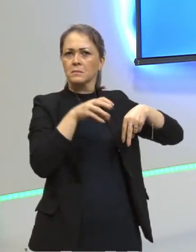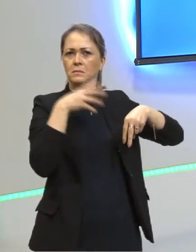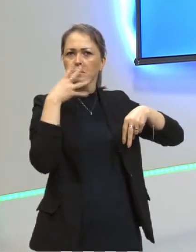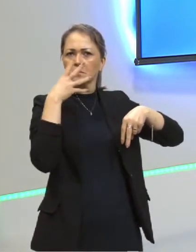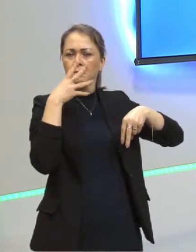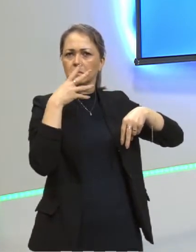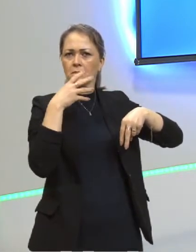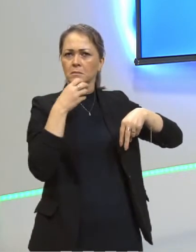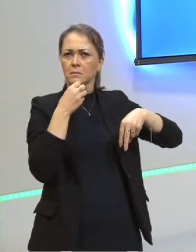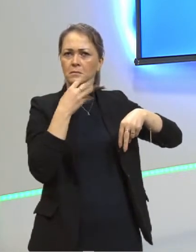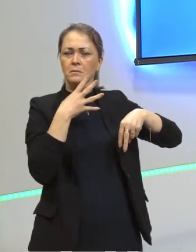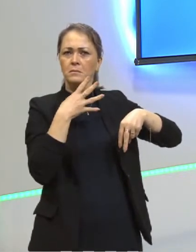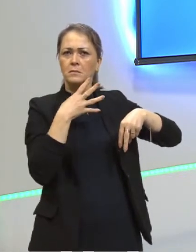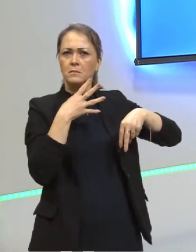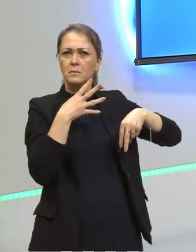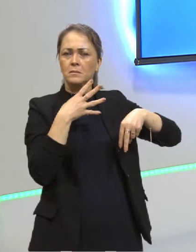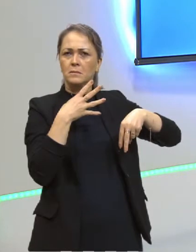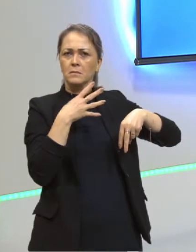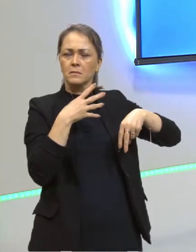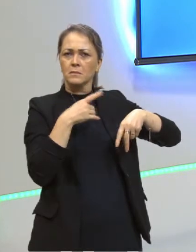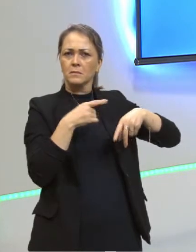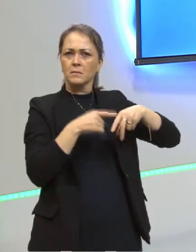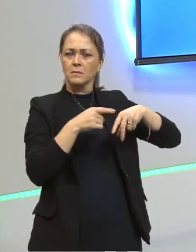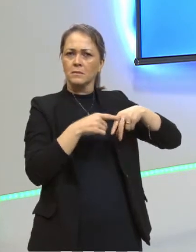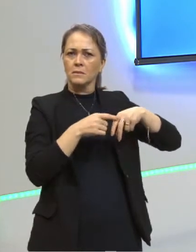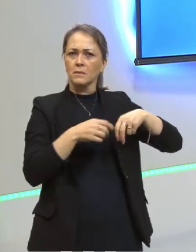Porque o estúdio tem luz branca.